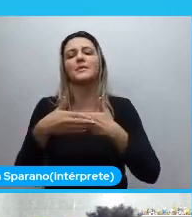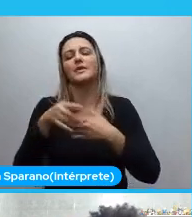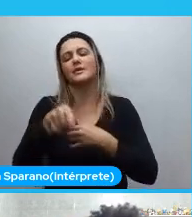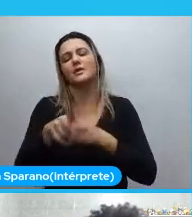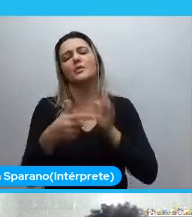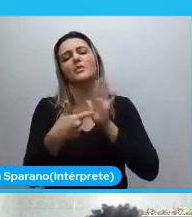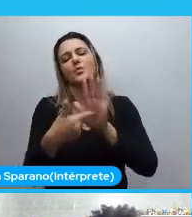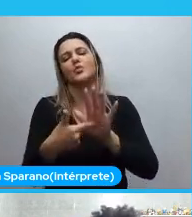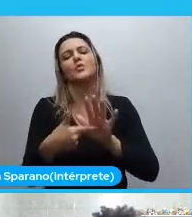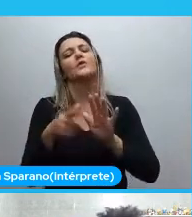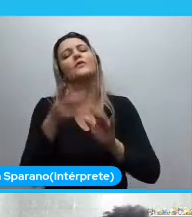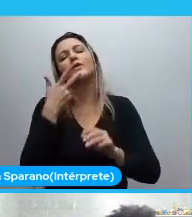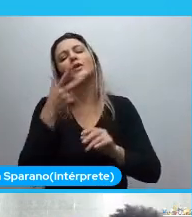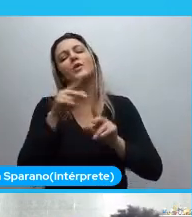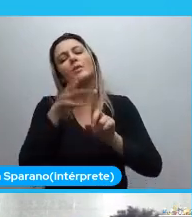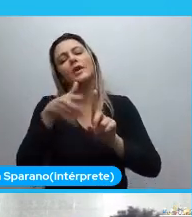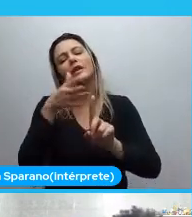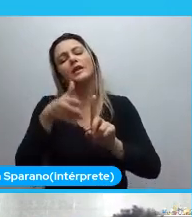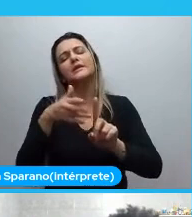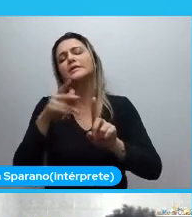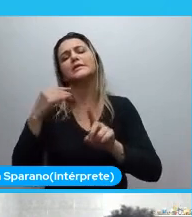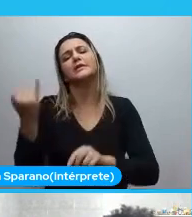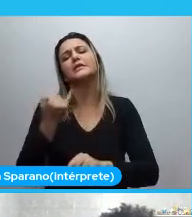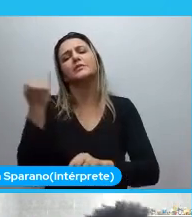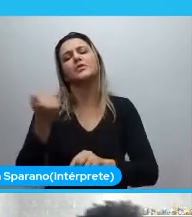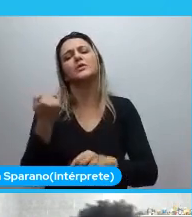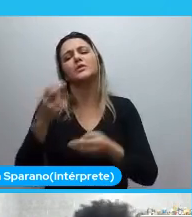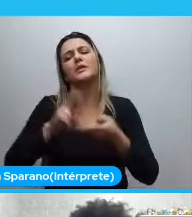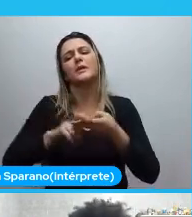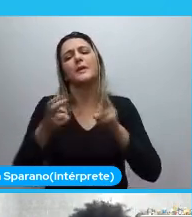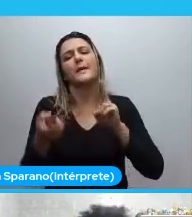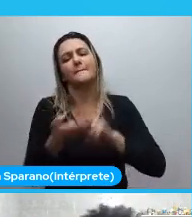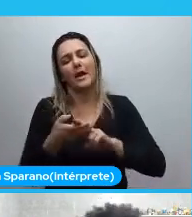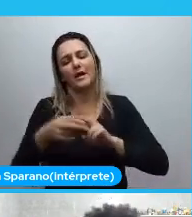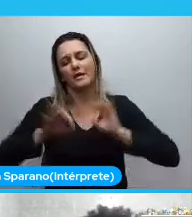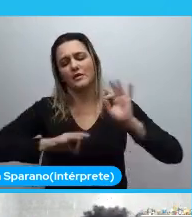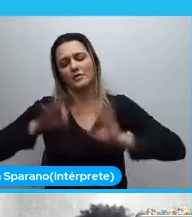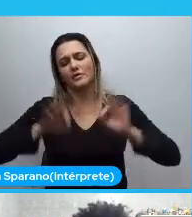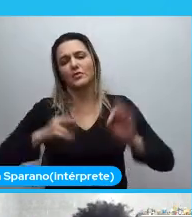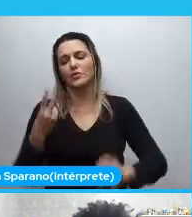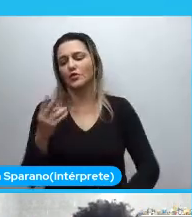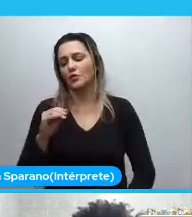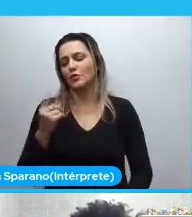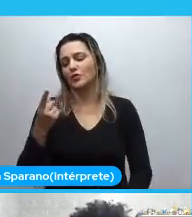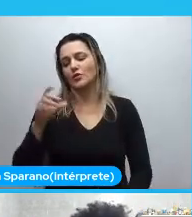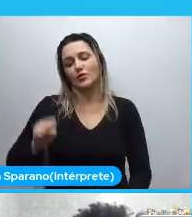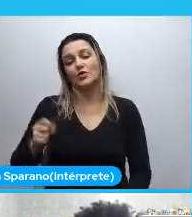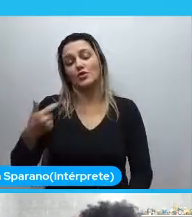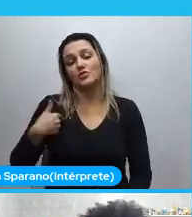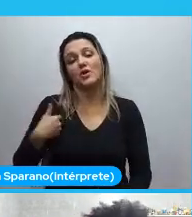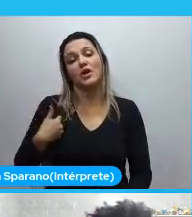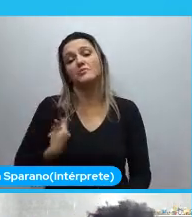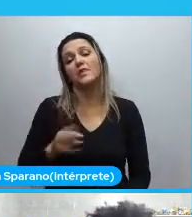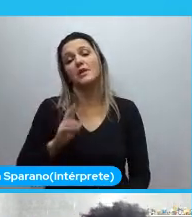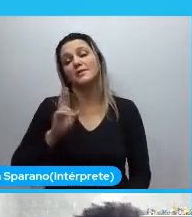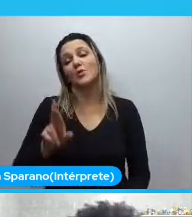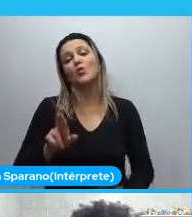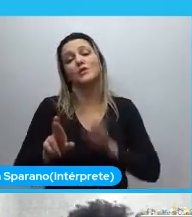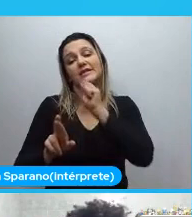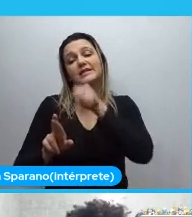importante. Todo aquele processo de montar a Python de 2018. E o meu sim aconteceu naquele ano.